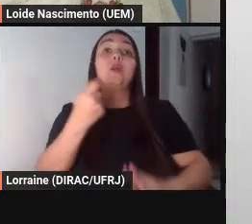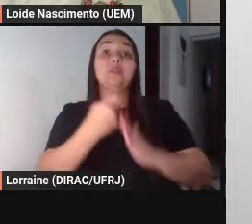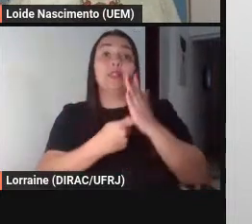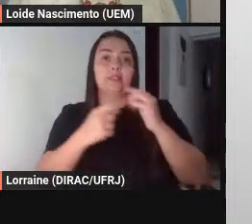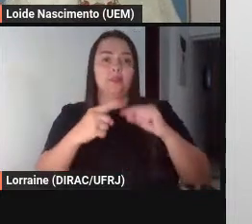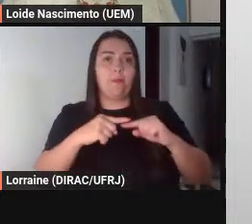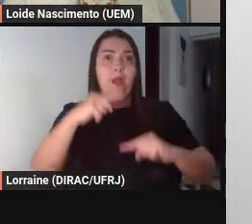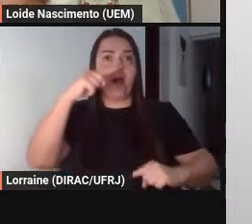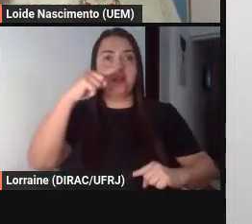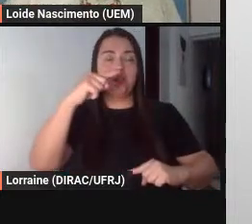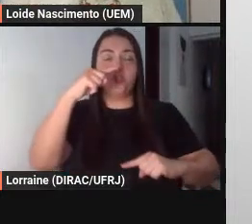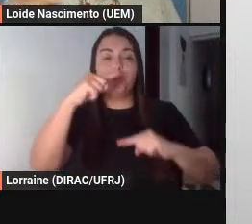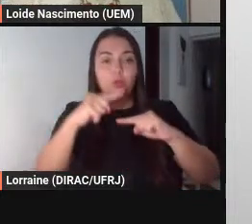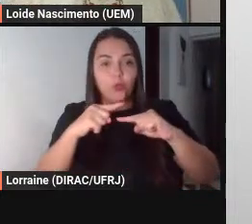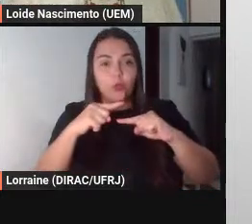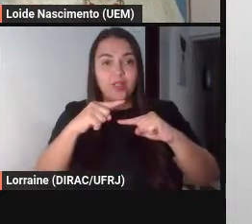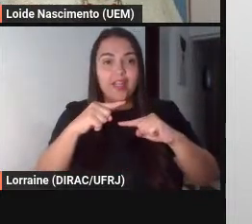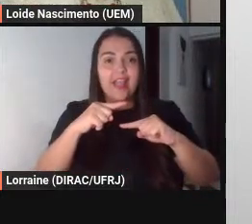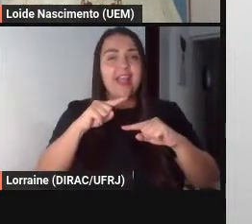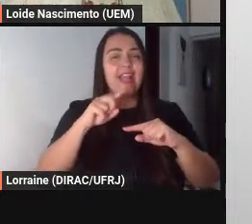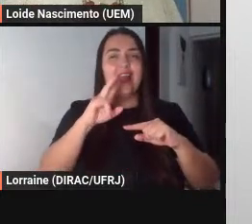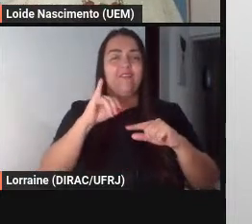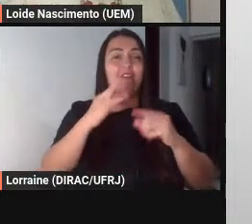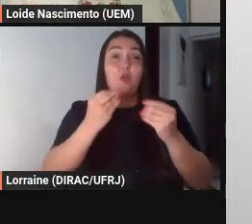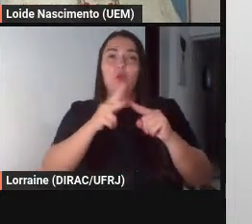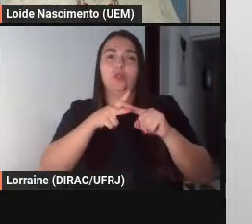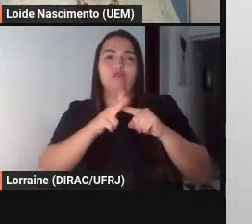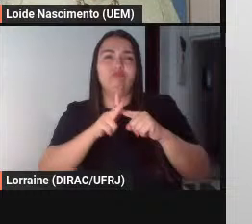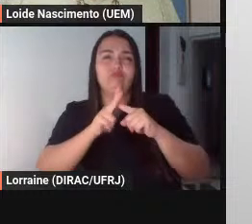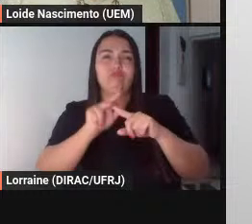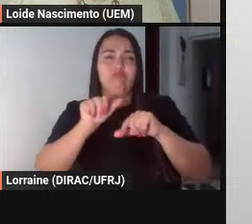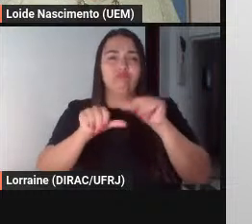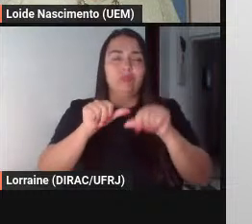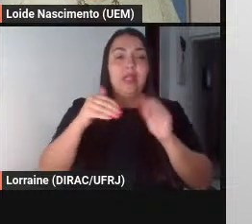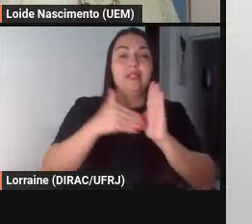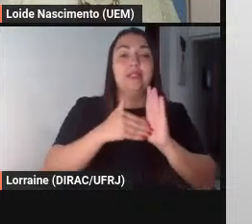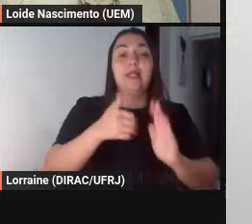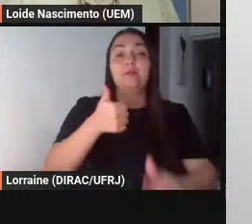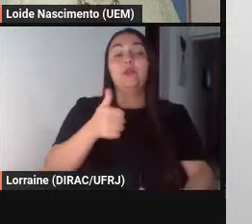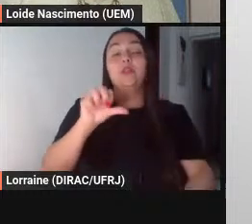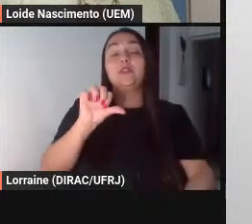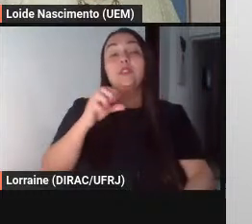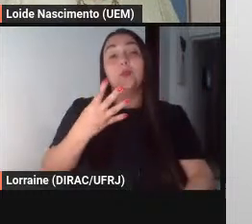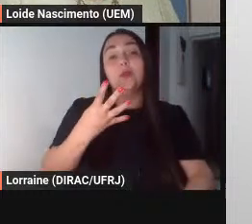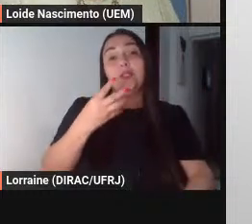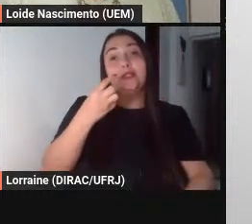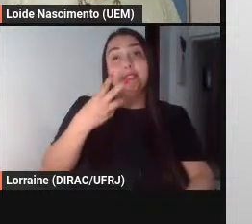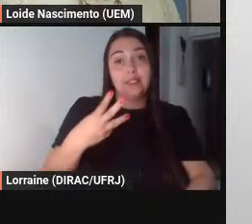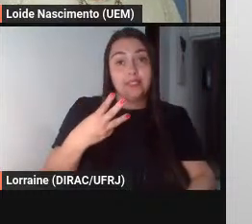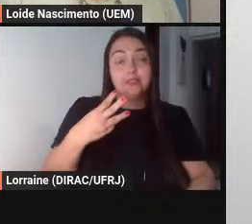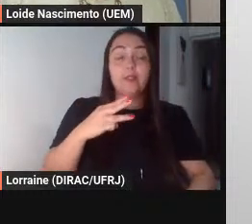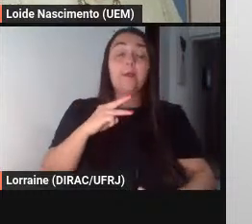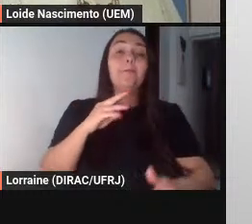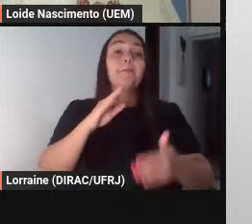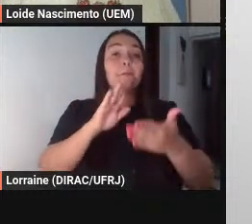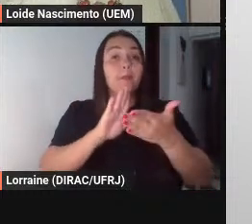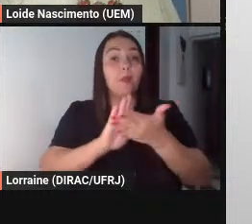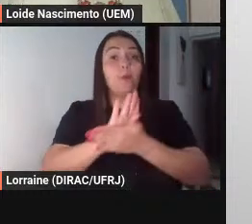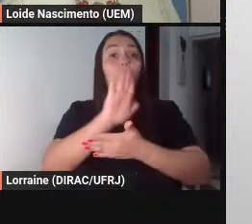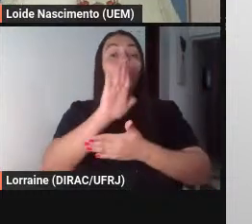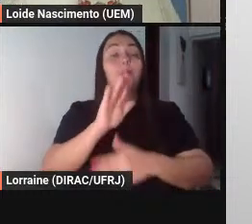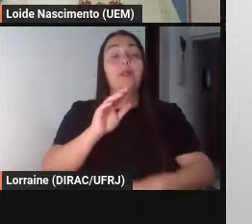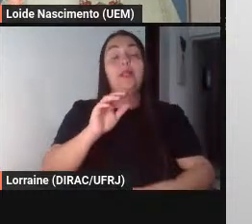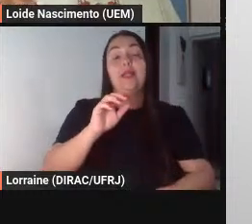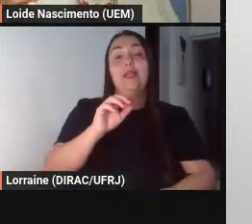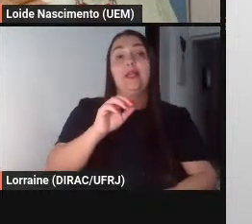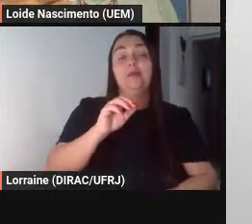amplia ora ele diminui faz uma série de correções até que em 1943 quando ele publica a oitava edição né